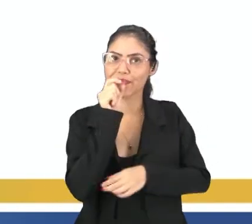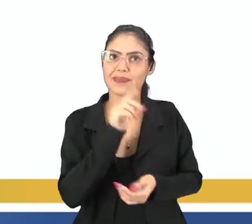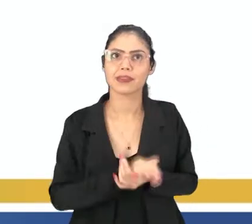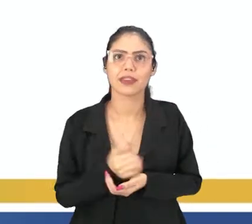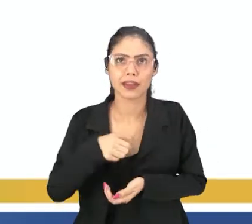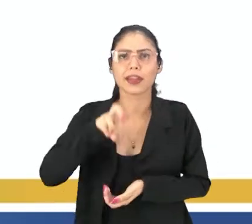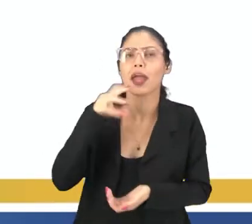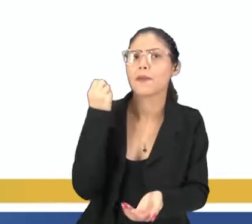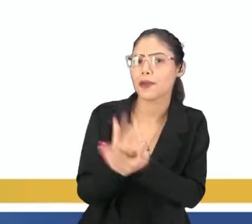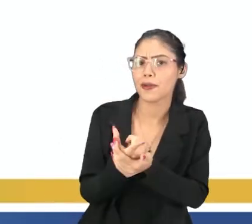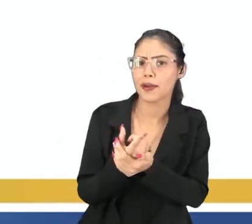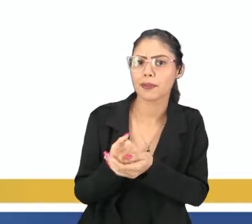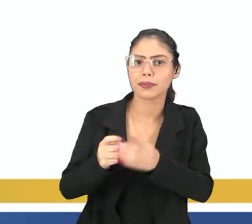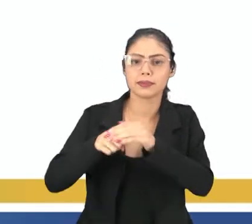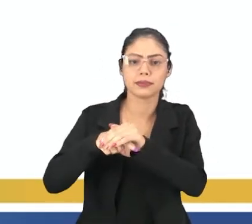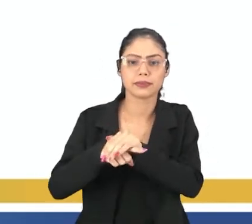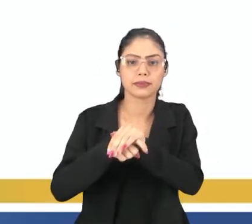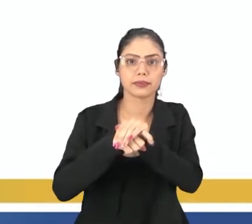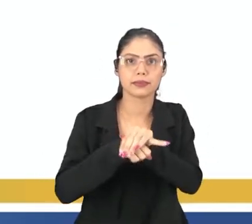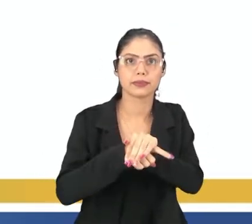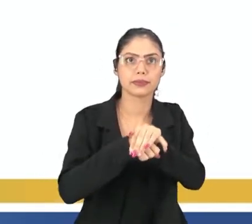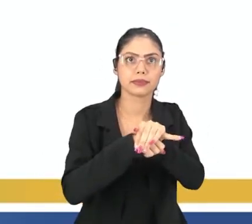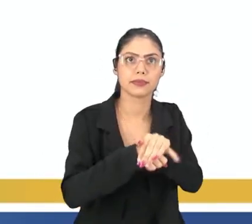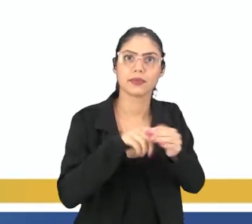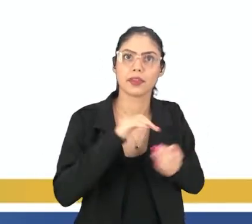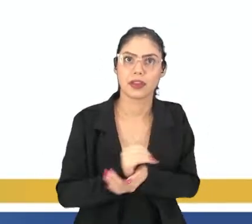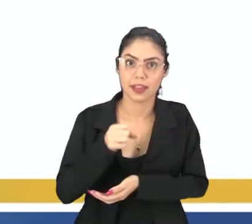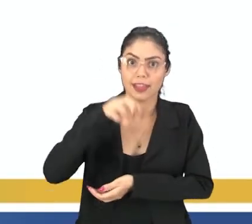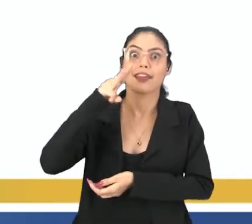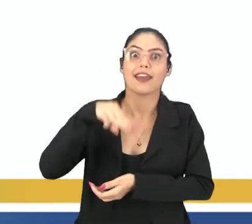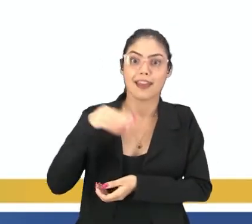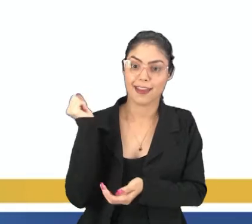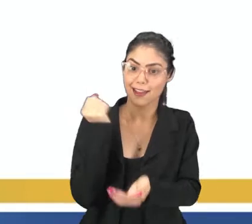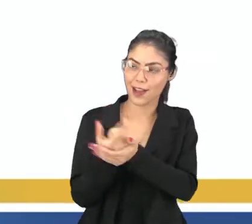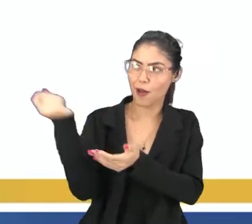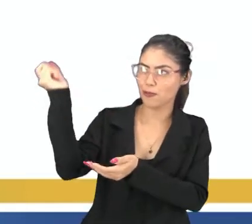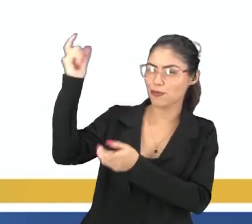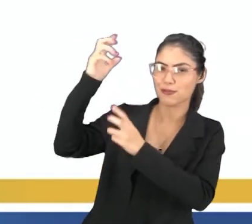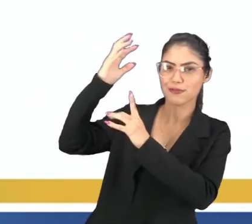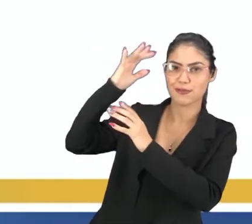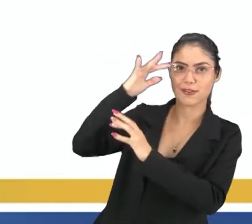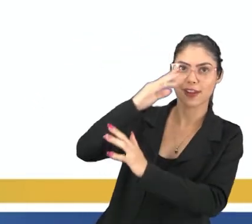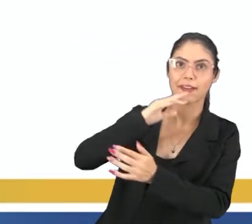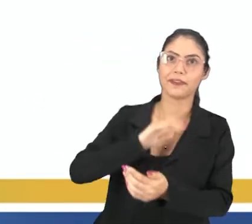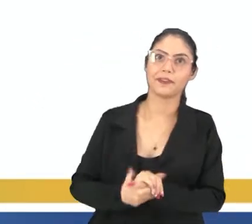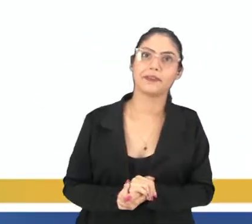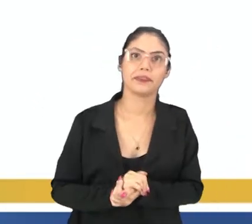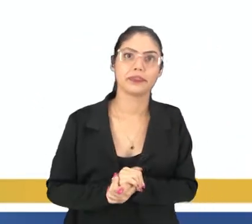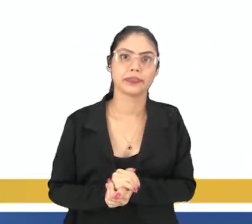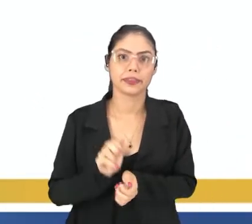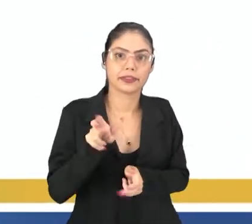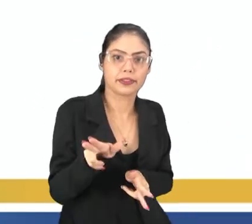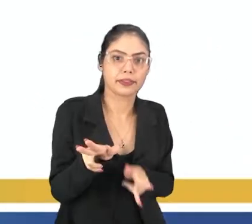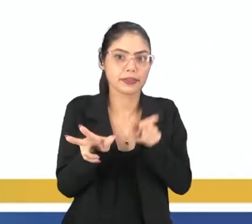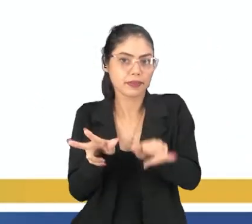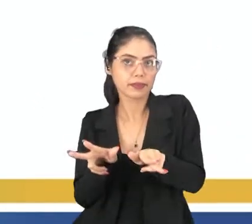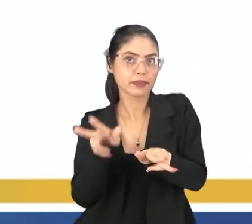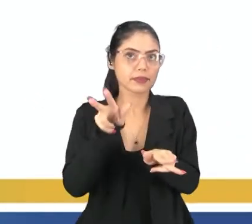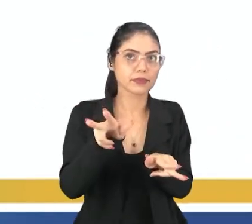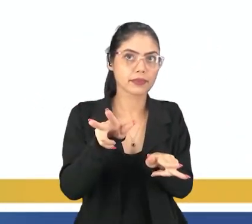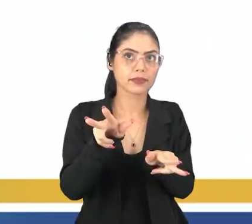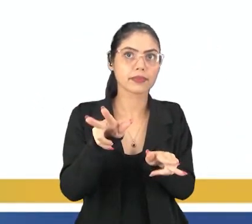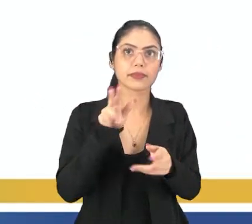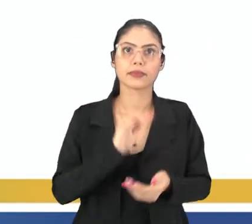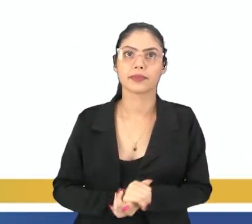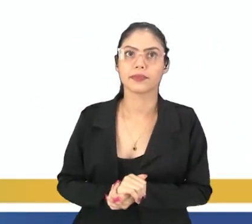Quem me compra este caracol? Quem me compra um raio de sol? Um lagarto entre o muro e a